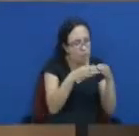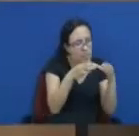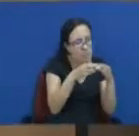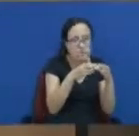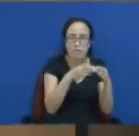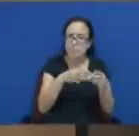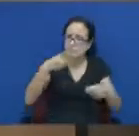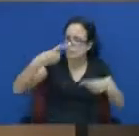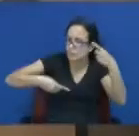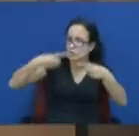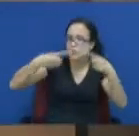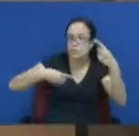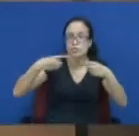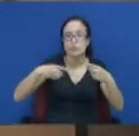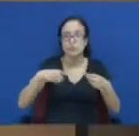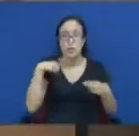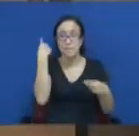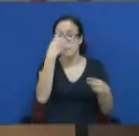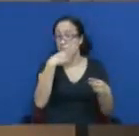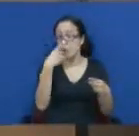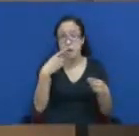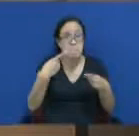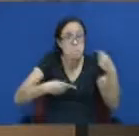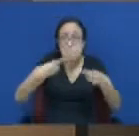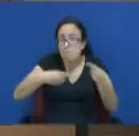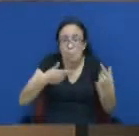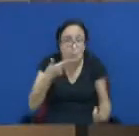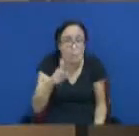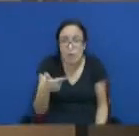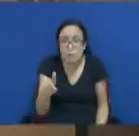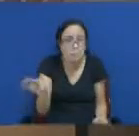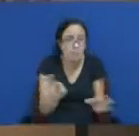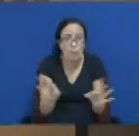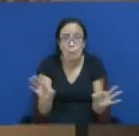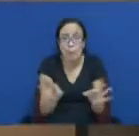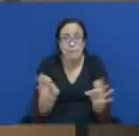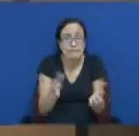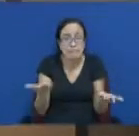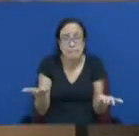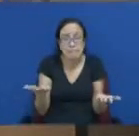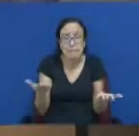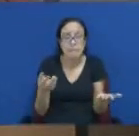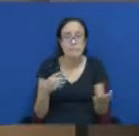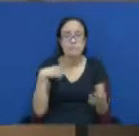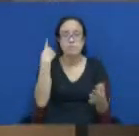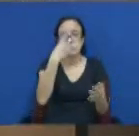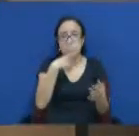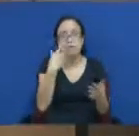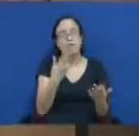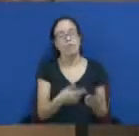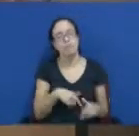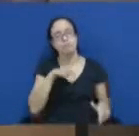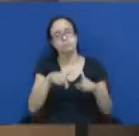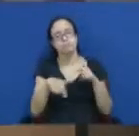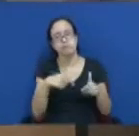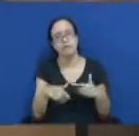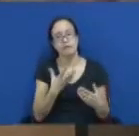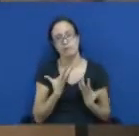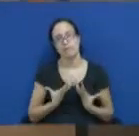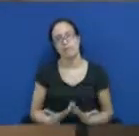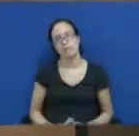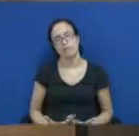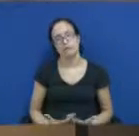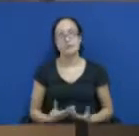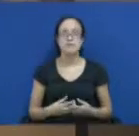nossa redução da jornada. Porque até agora nem discutir, nem falar nada, nada. Então, a gente fica esperando, ele